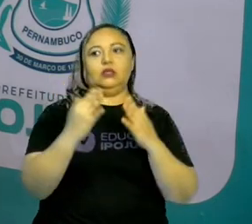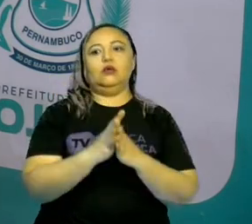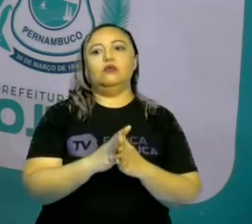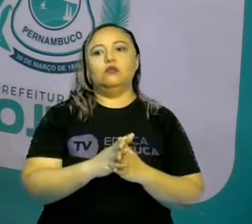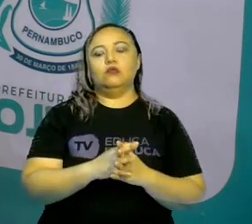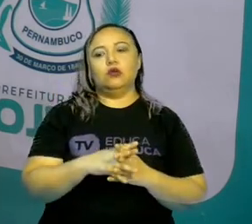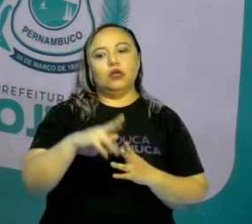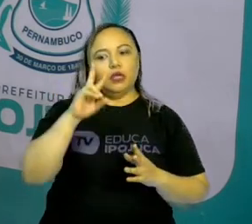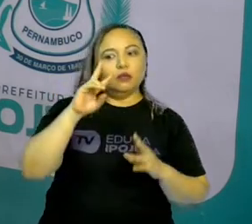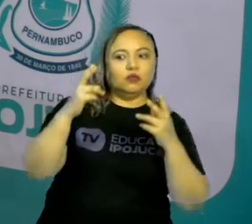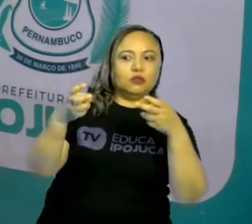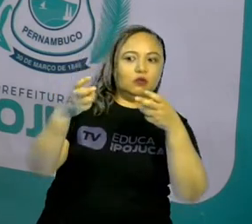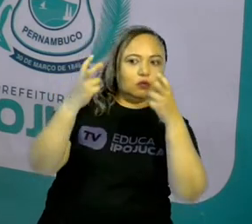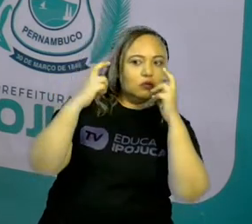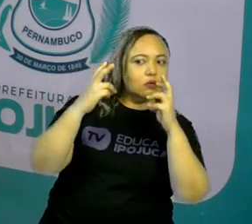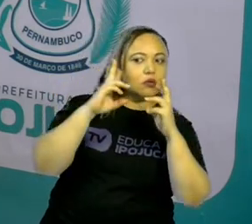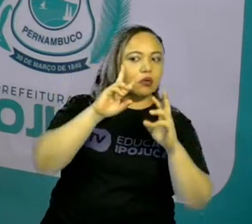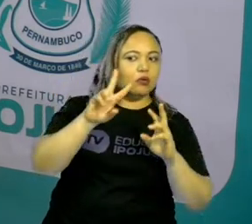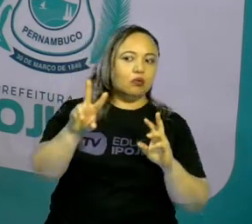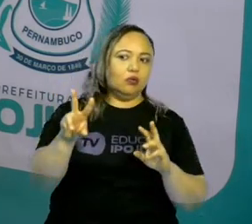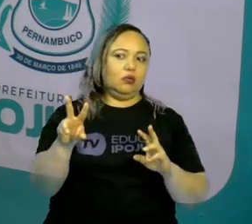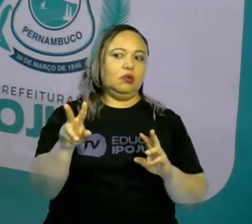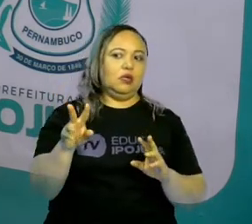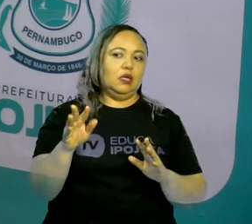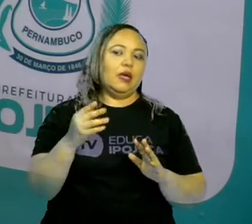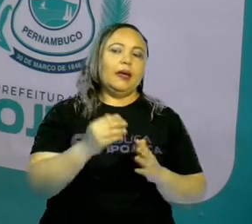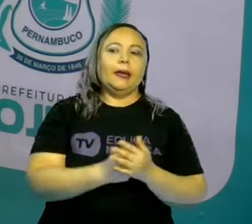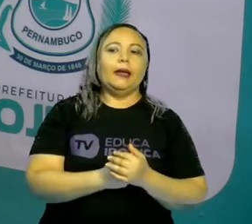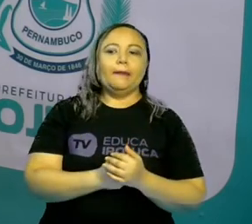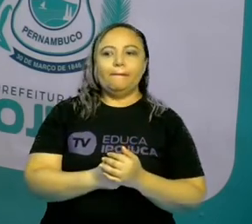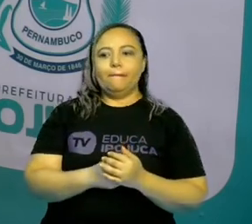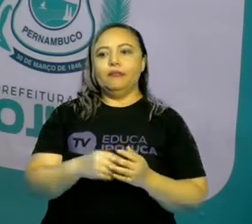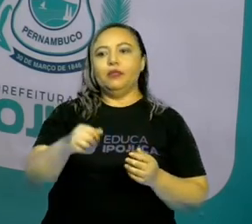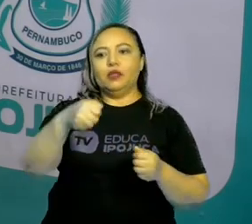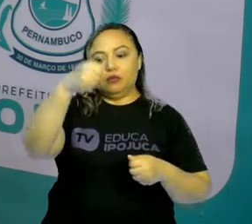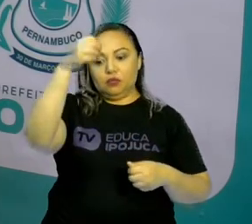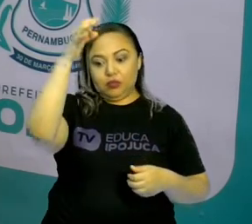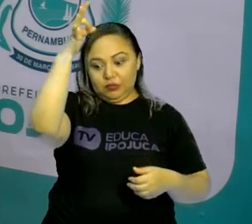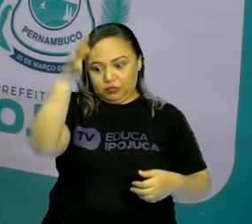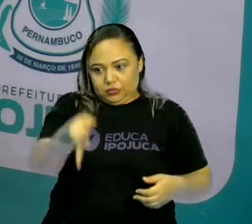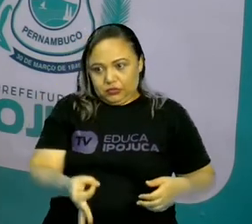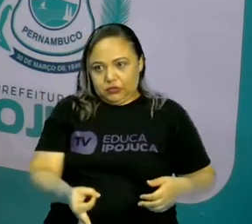que é um valor aproximado, não é um valor exato, está certo?